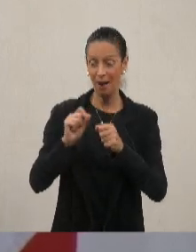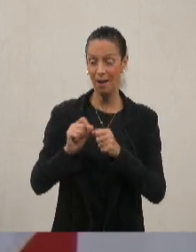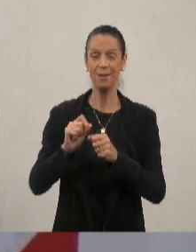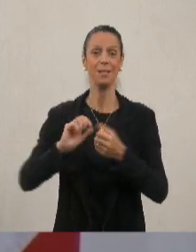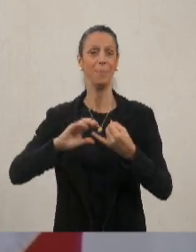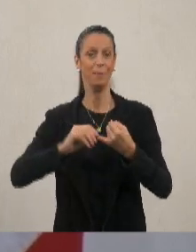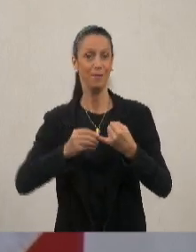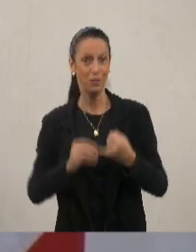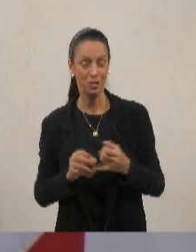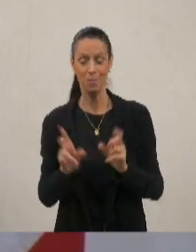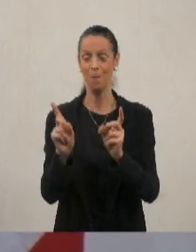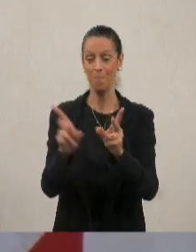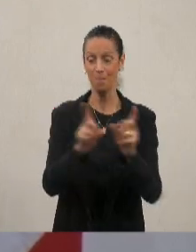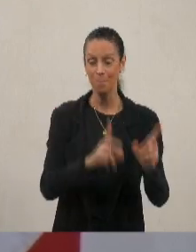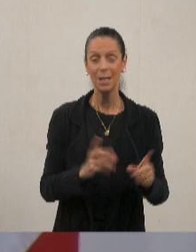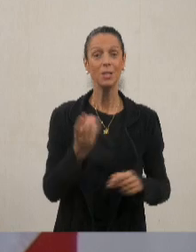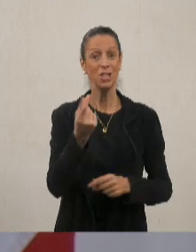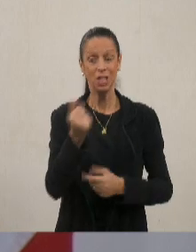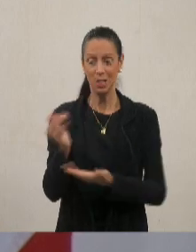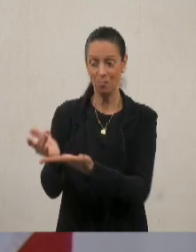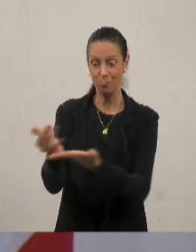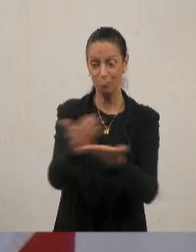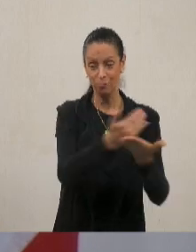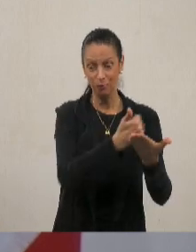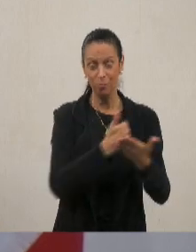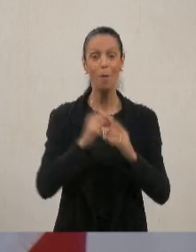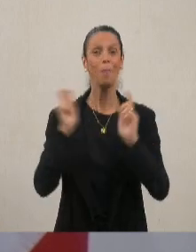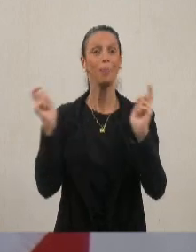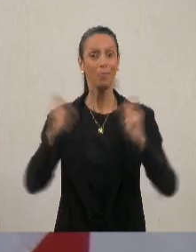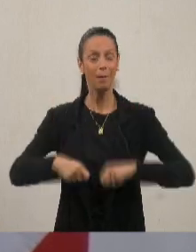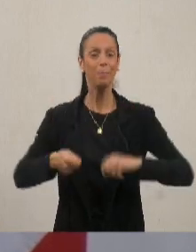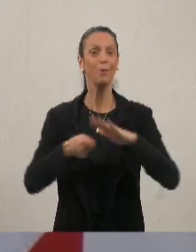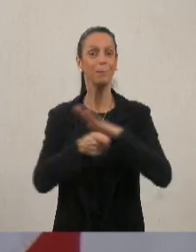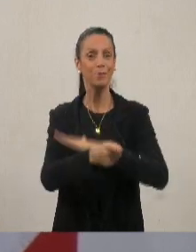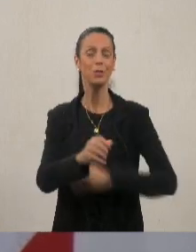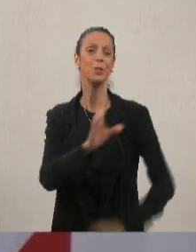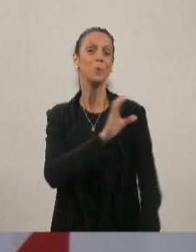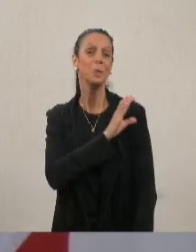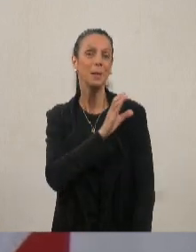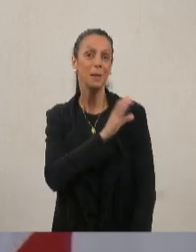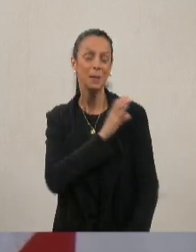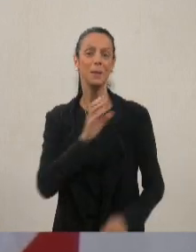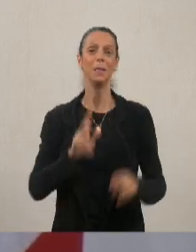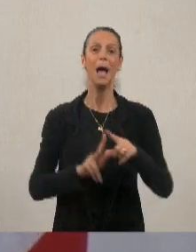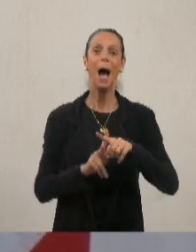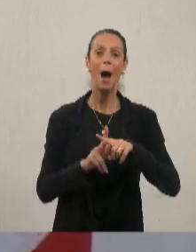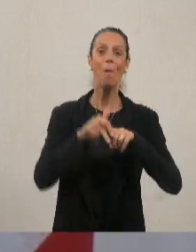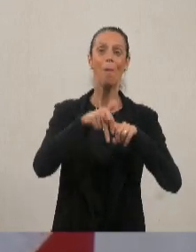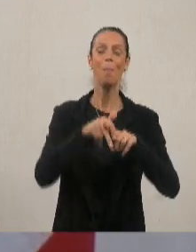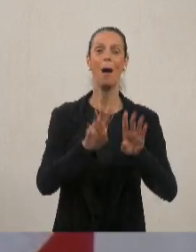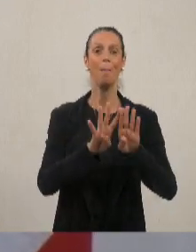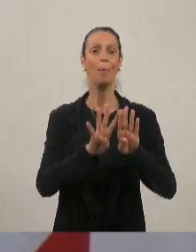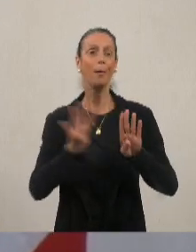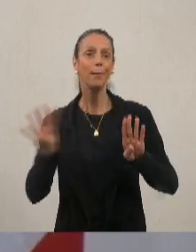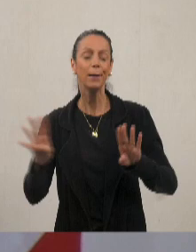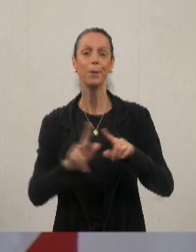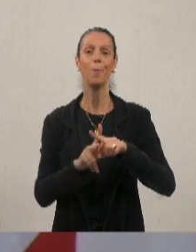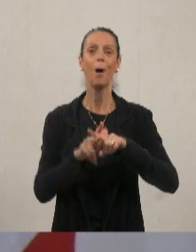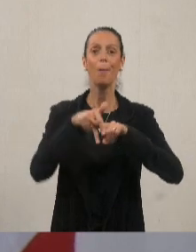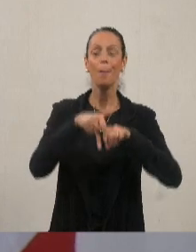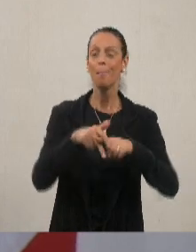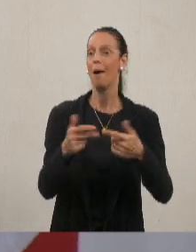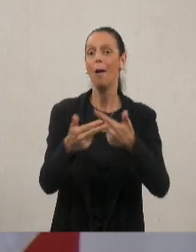furado, um portãozinho que precisa arrumar. Então, para isso aí tudo, tem que ter diretor, tem que ter professor,